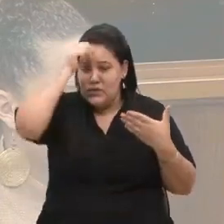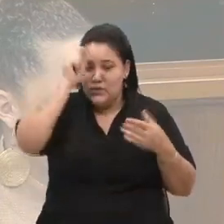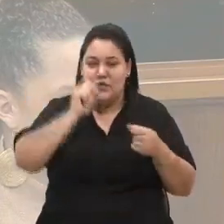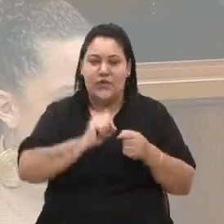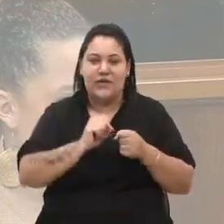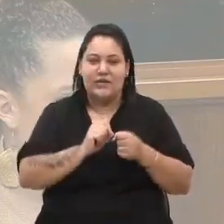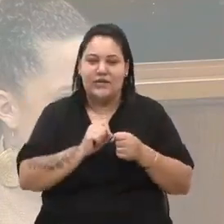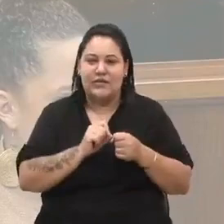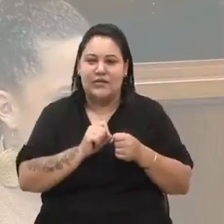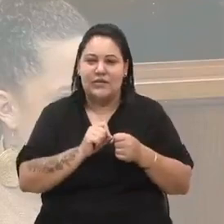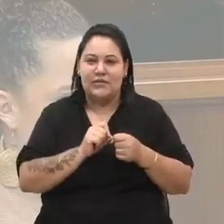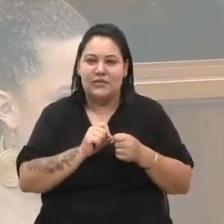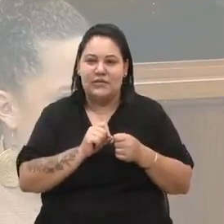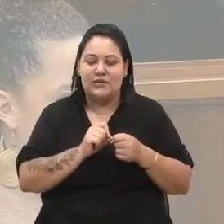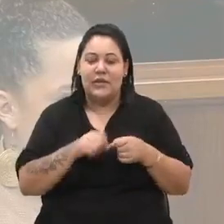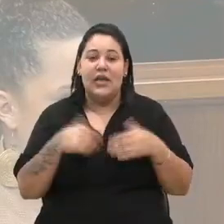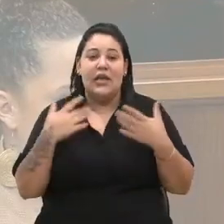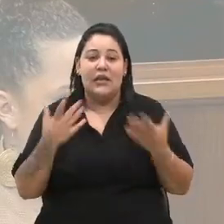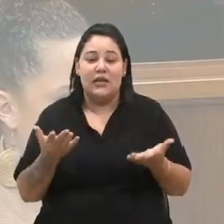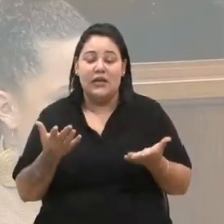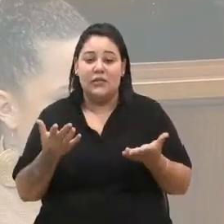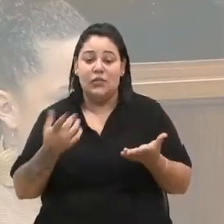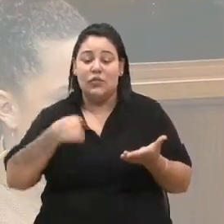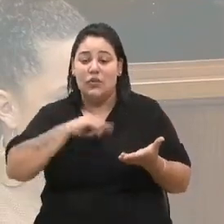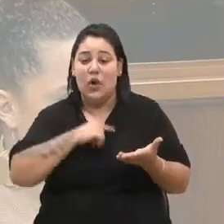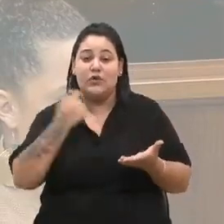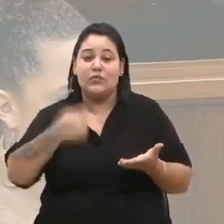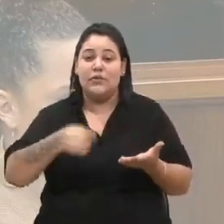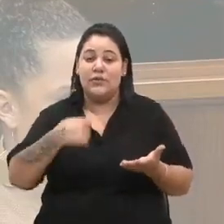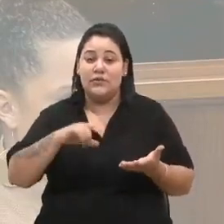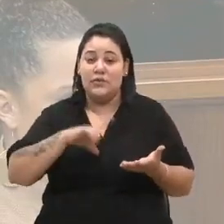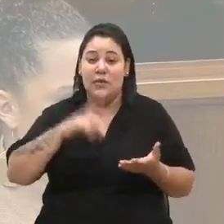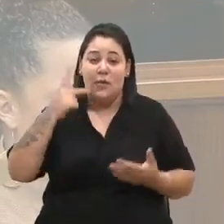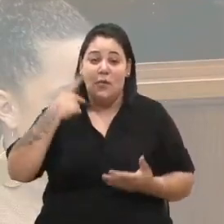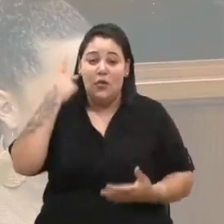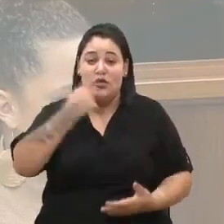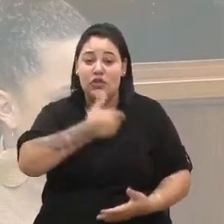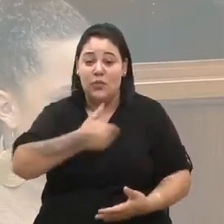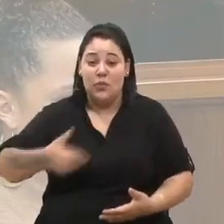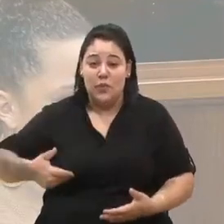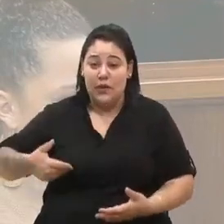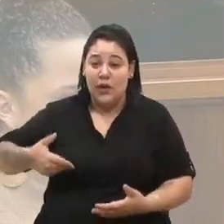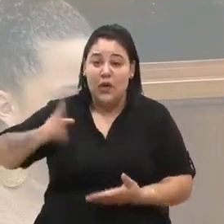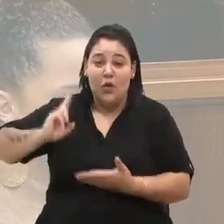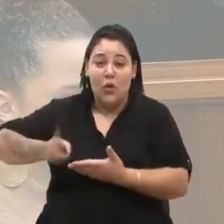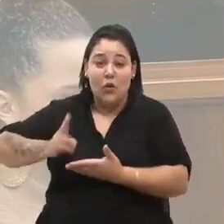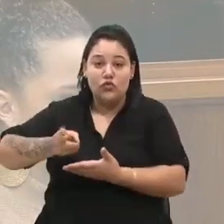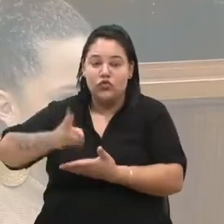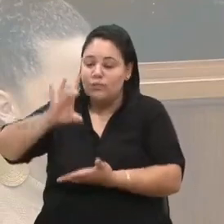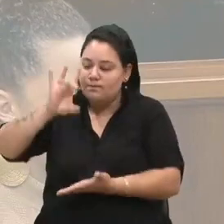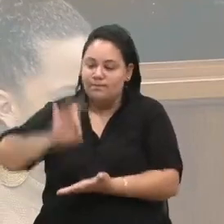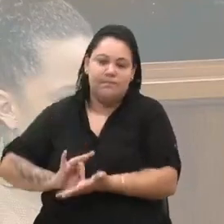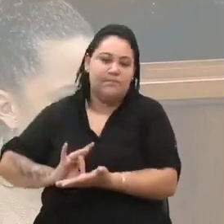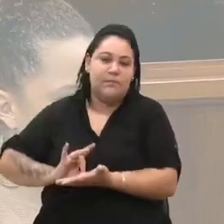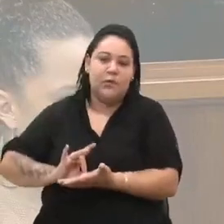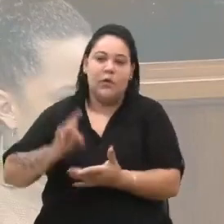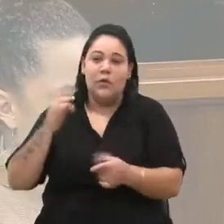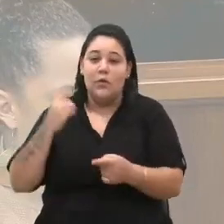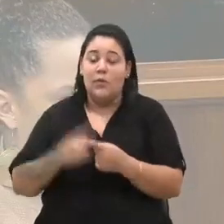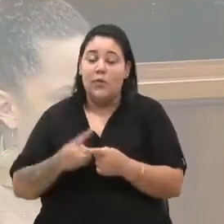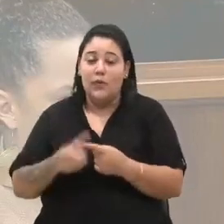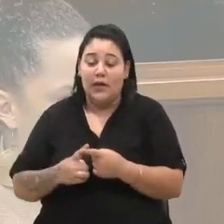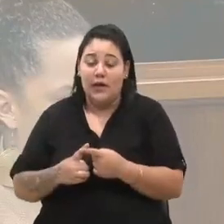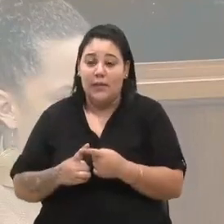Então, a questão é essa. Nós precisamos de uma política pública efetiva. Porque, do contrário, as